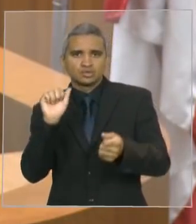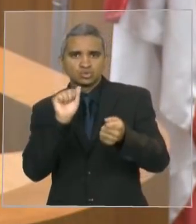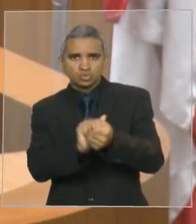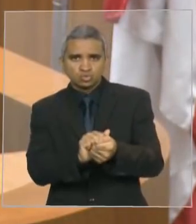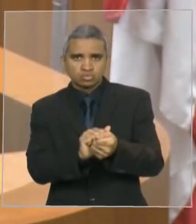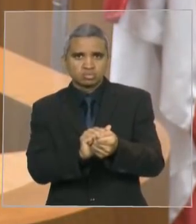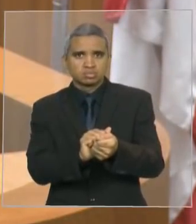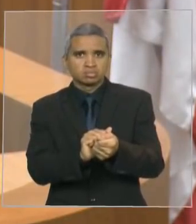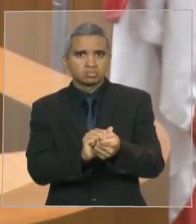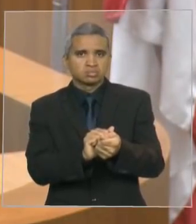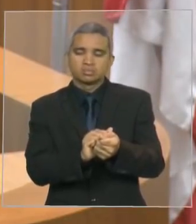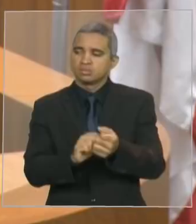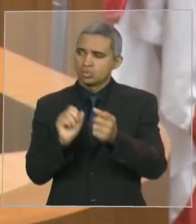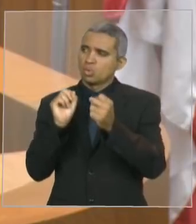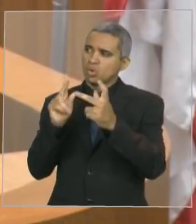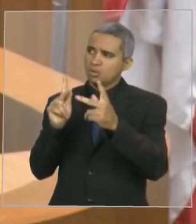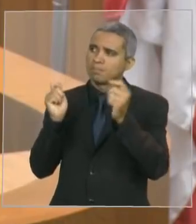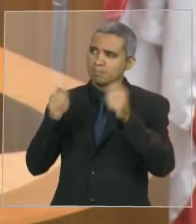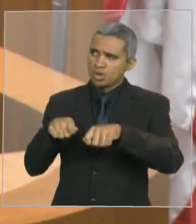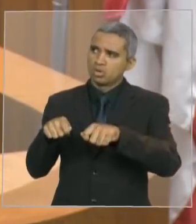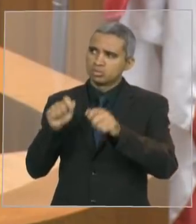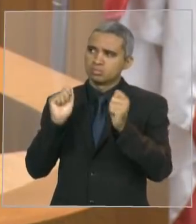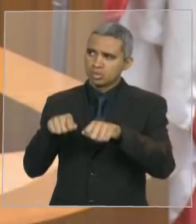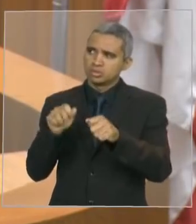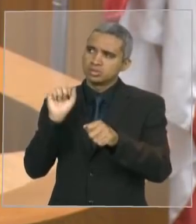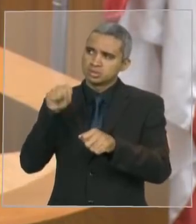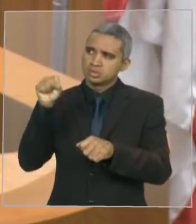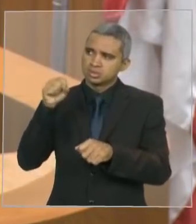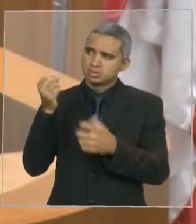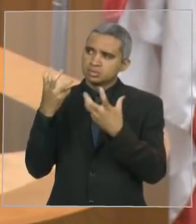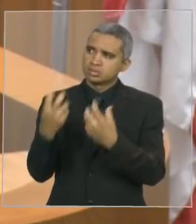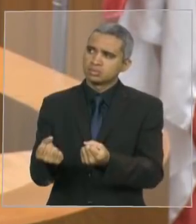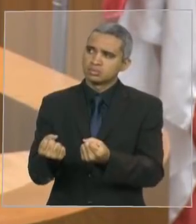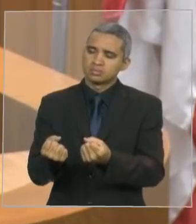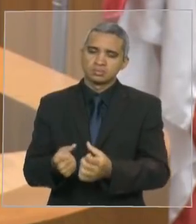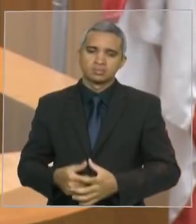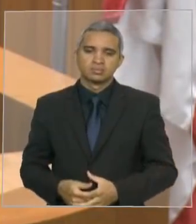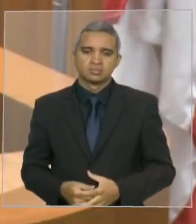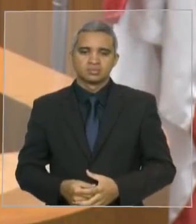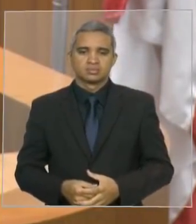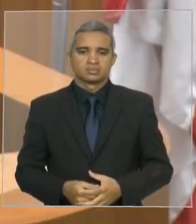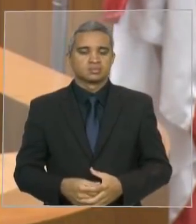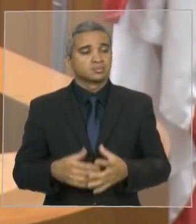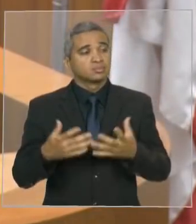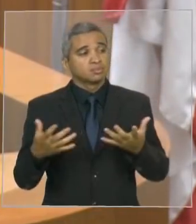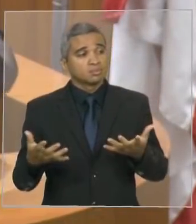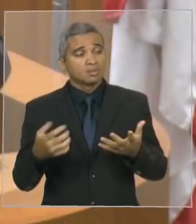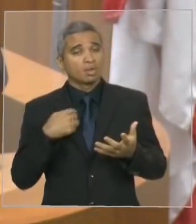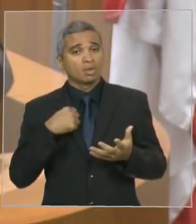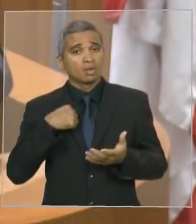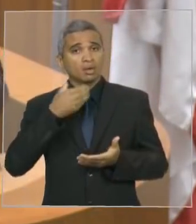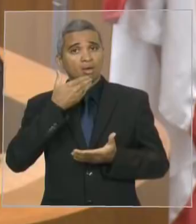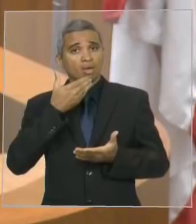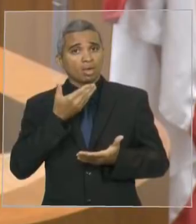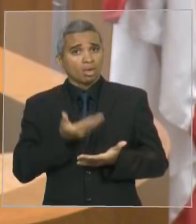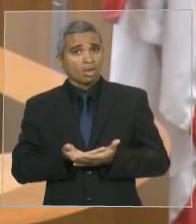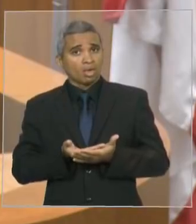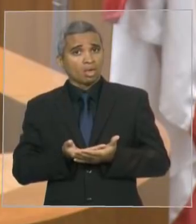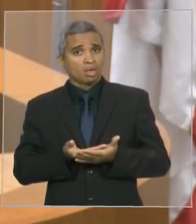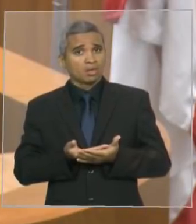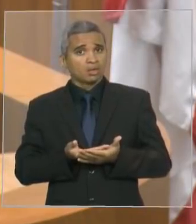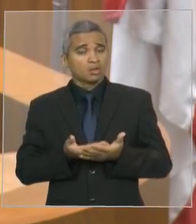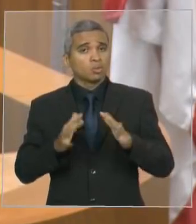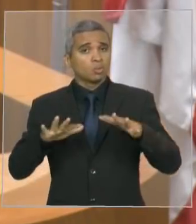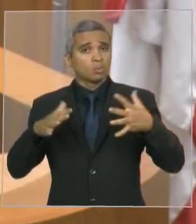então, pode ser distribuído sim, pode compensar. E, para surpresa minha, quando eu recebi o convite